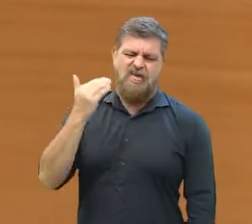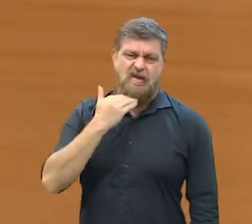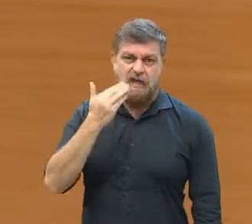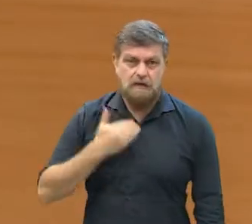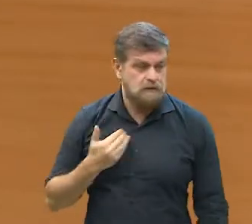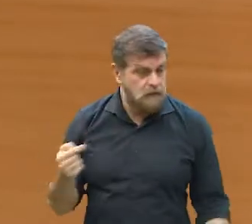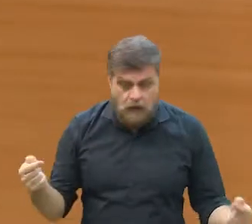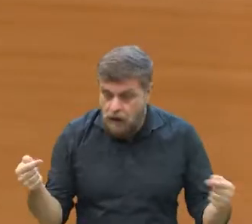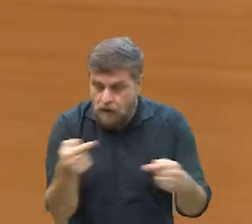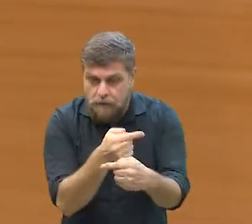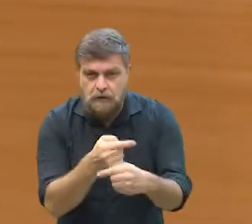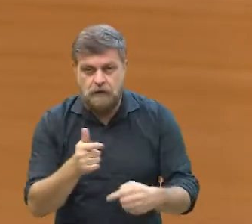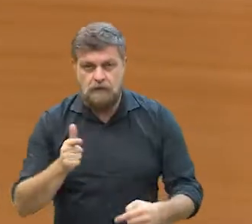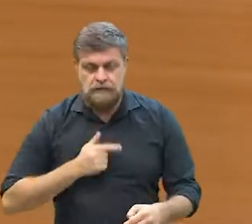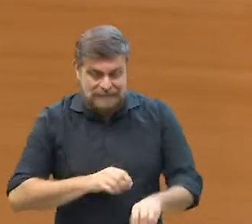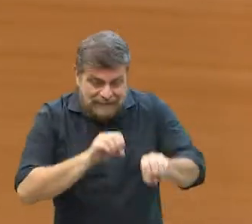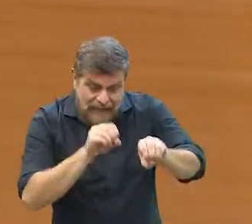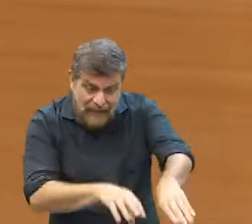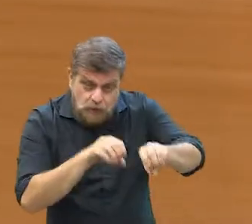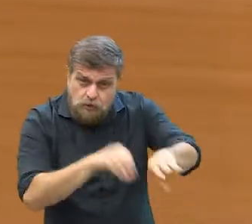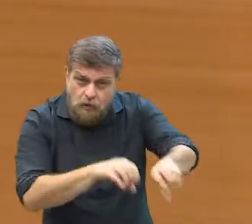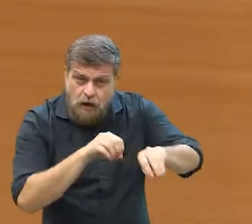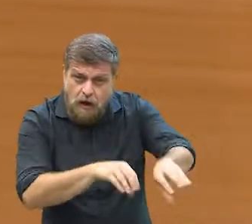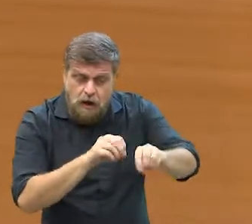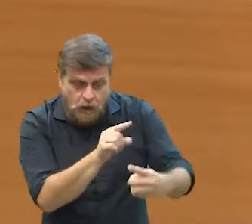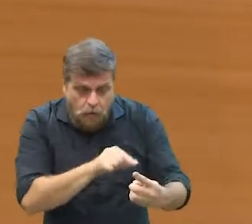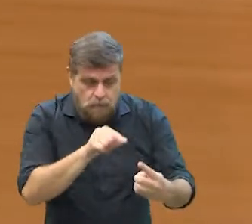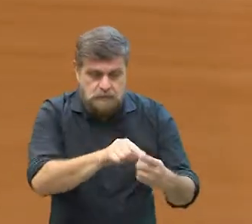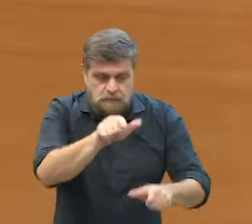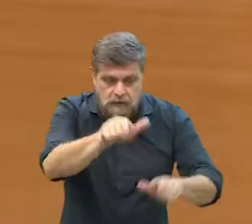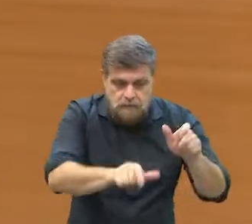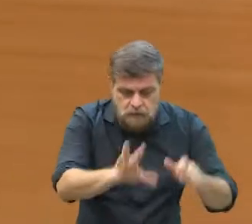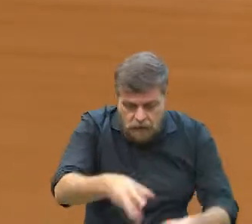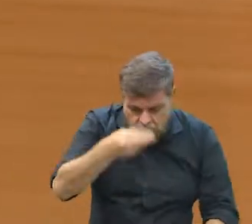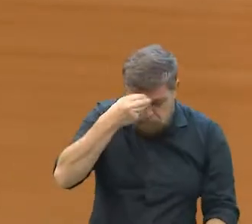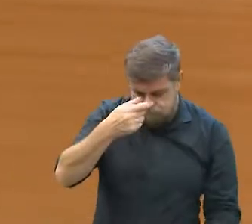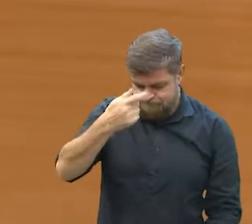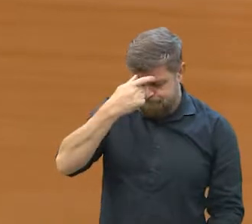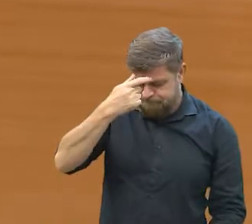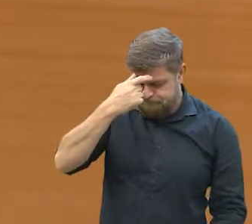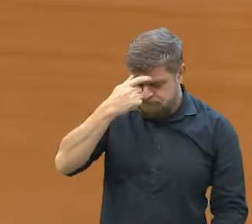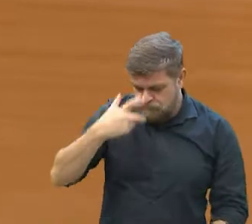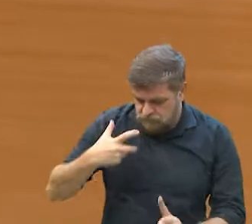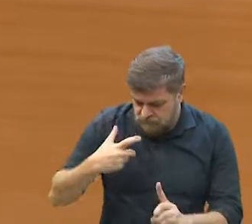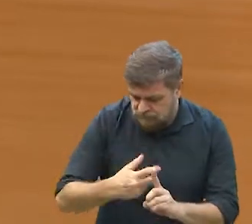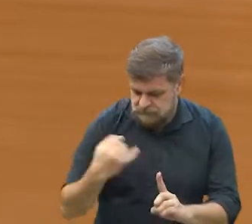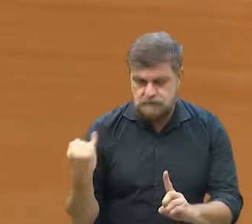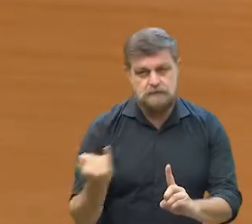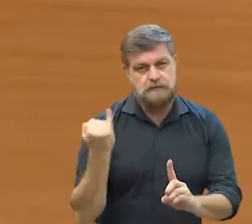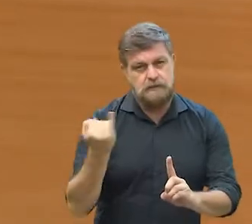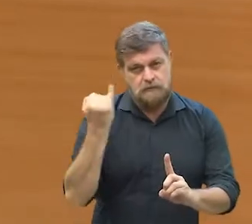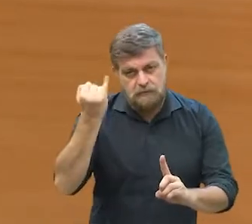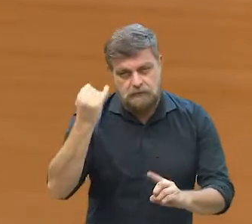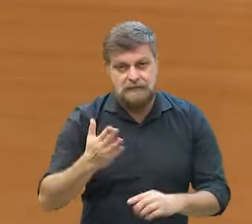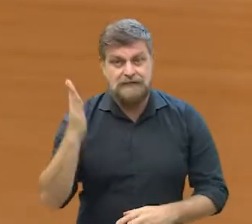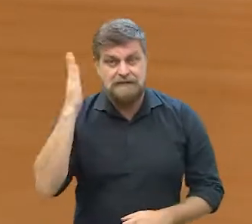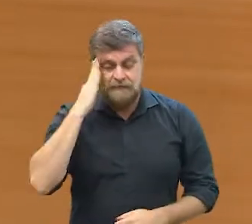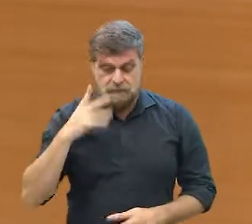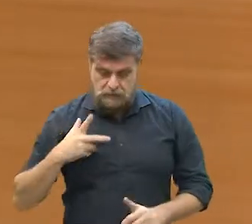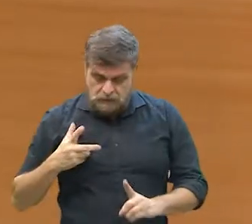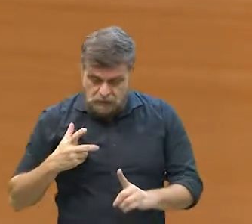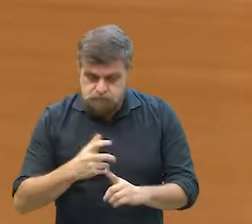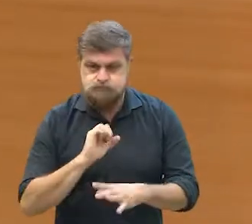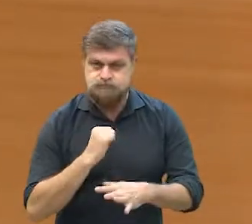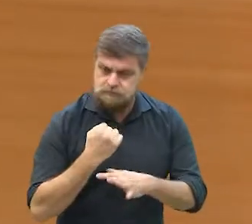é necessário esse processo educativo, para que as pessoas compreendam a importância da vacinação,